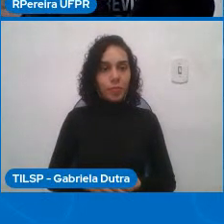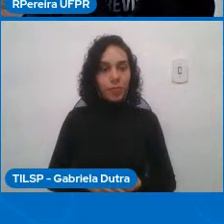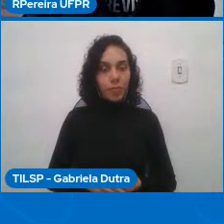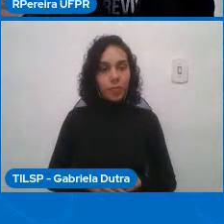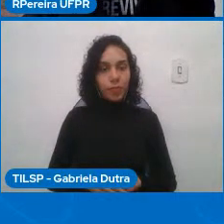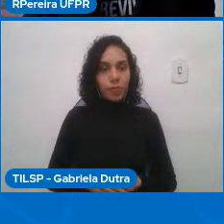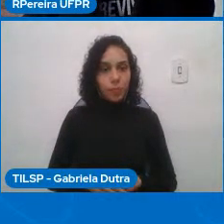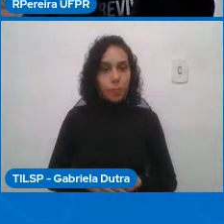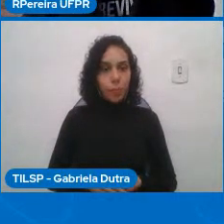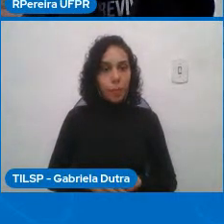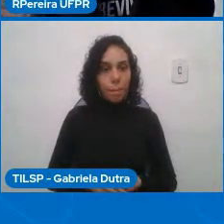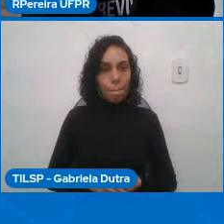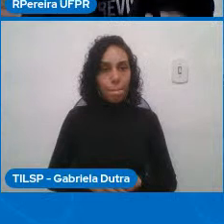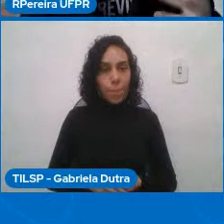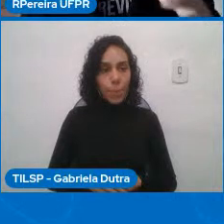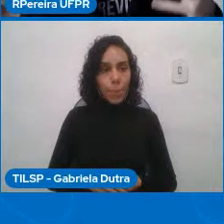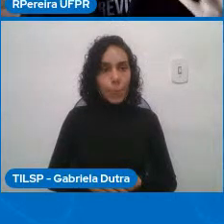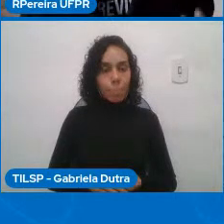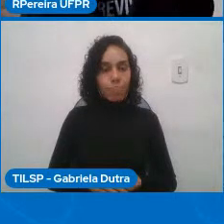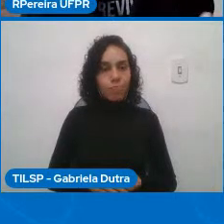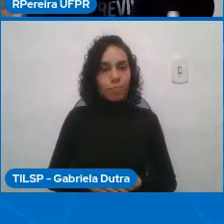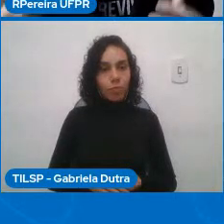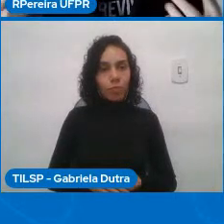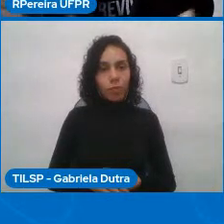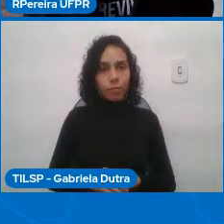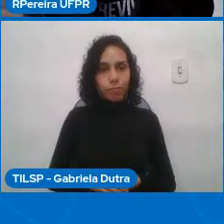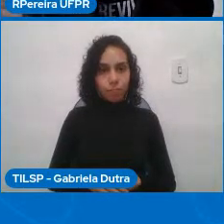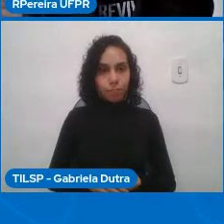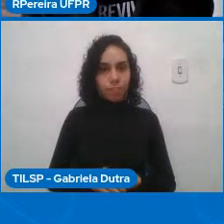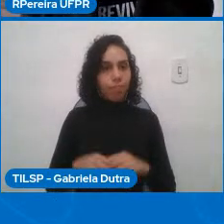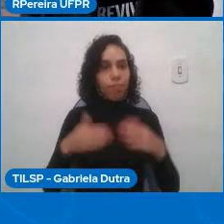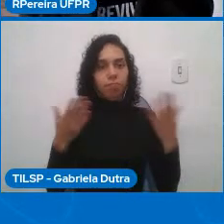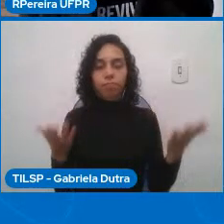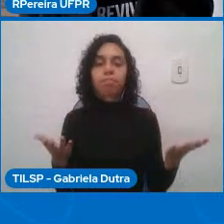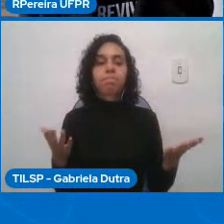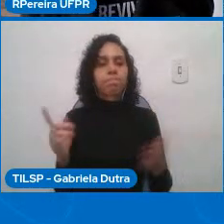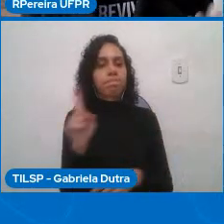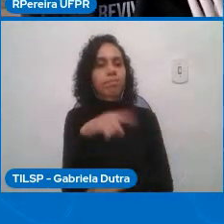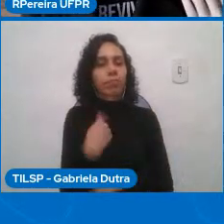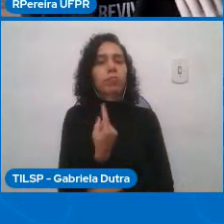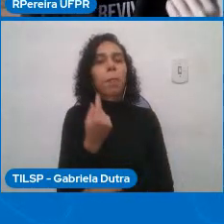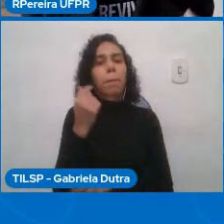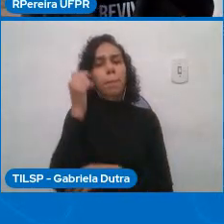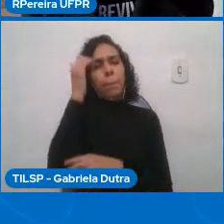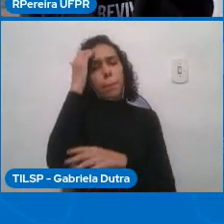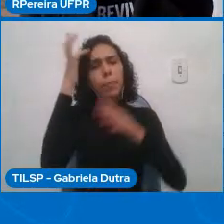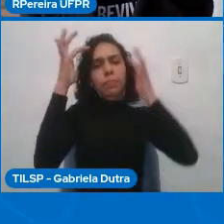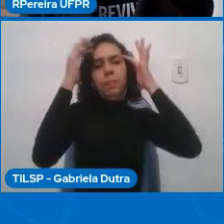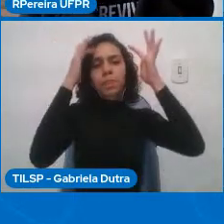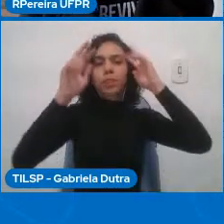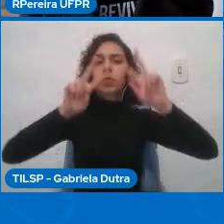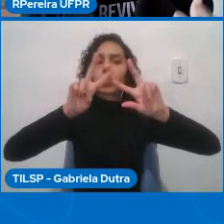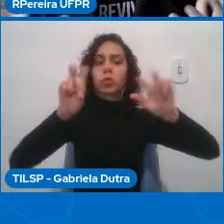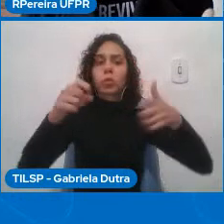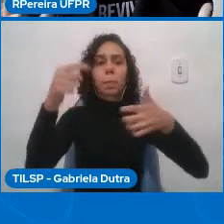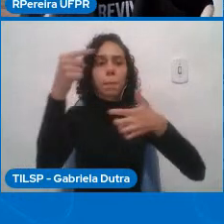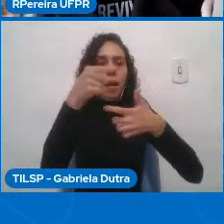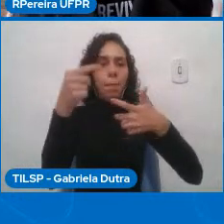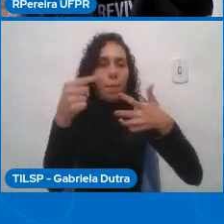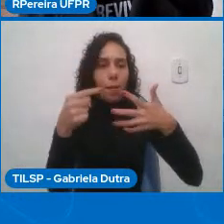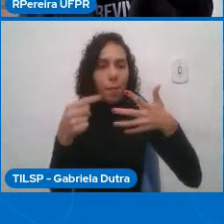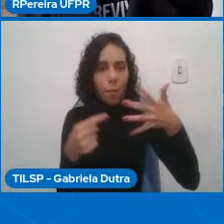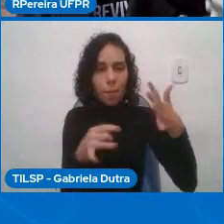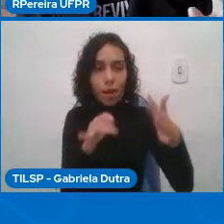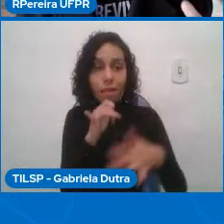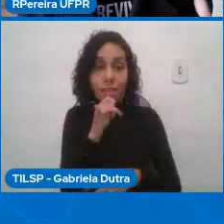Então, considerando todos esses exemplos e essas questões, é quando me vem à mente a ideia